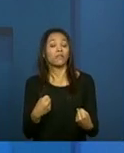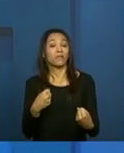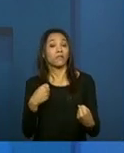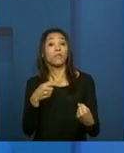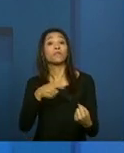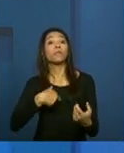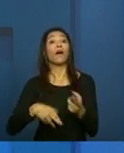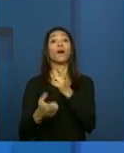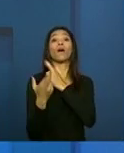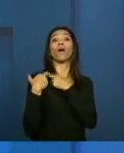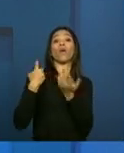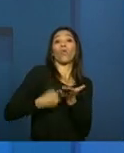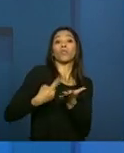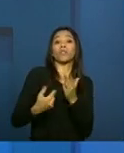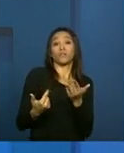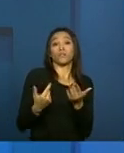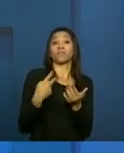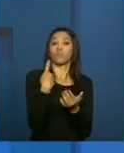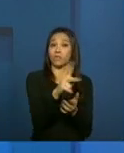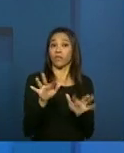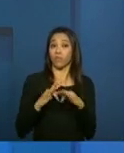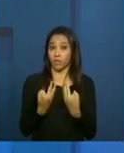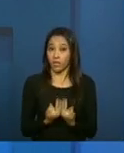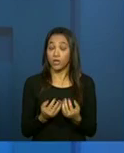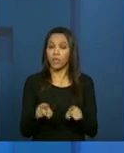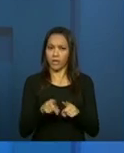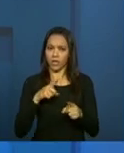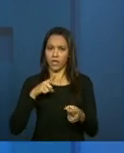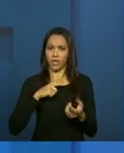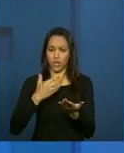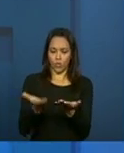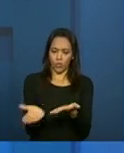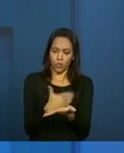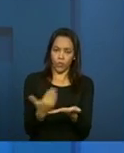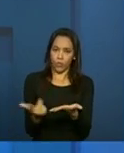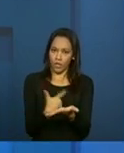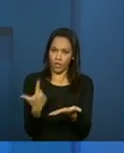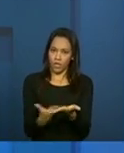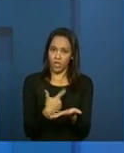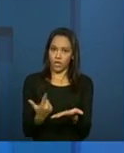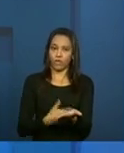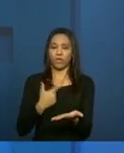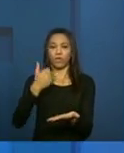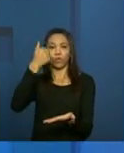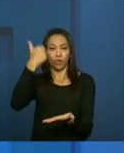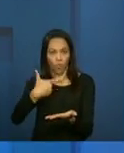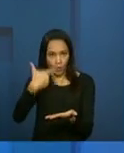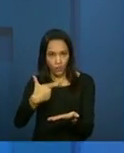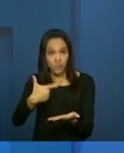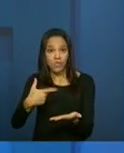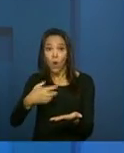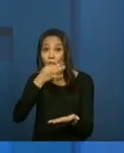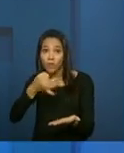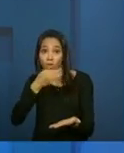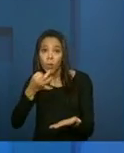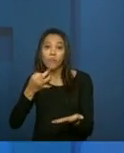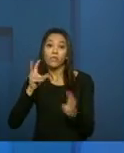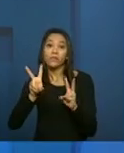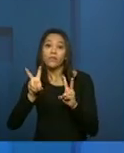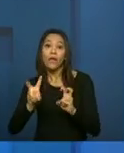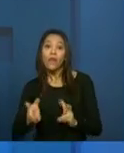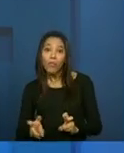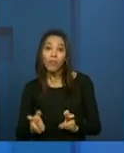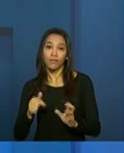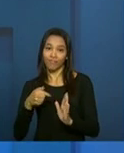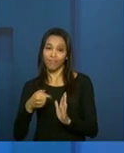Inclusive, o caderno de orientações do PAIF, o caderno 2, ele traz uma série de temas e sugestões que podem ser trabalhadas nessas